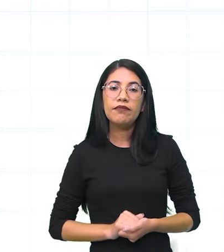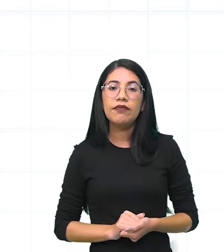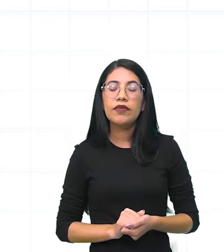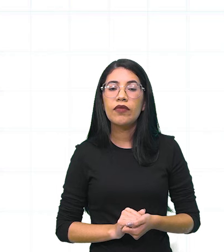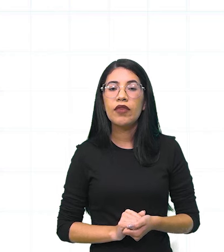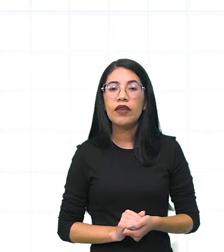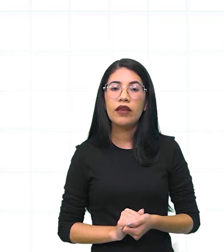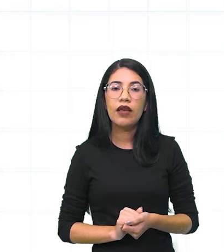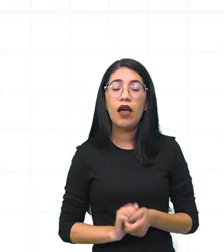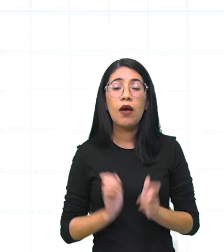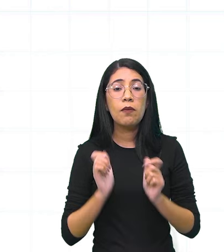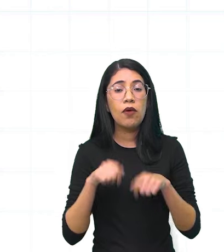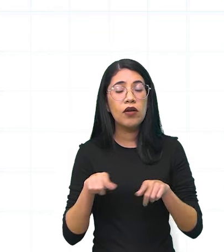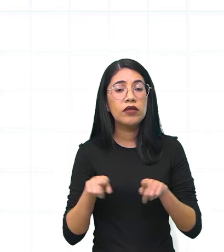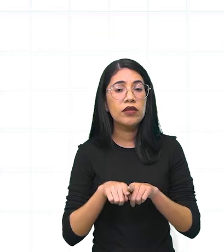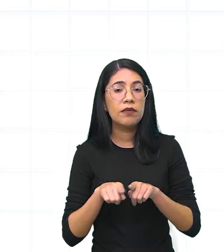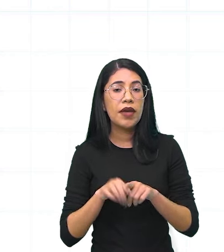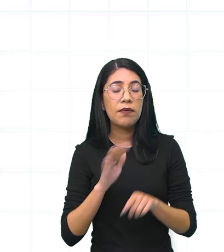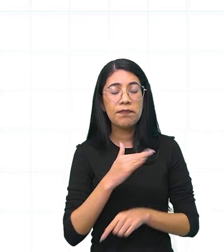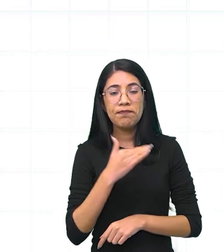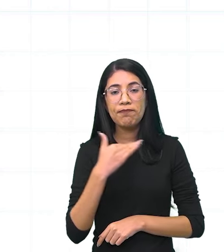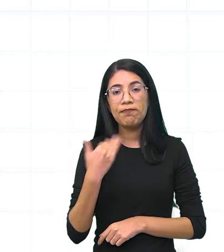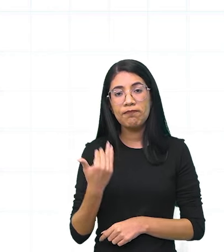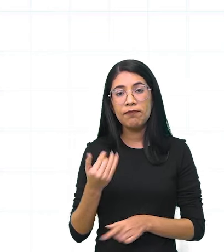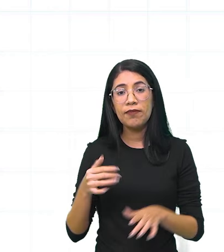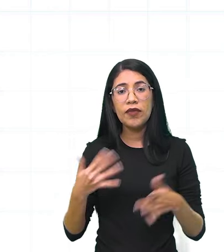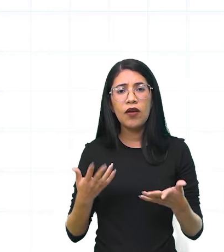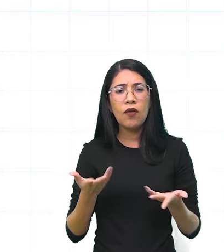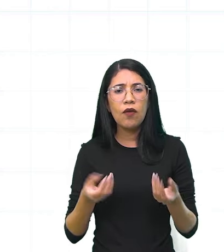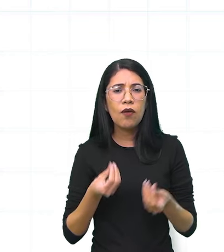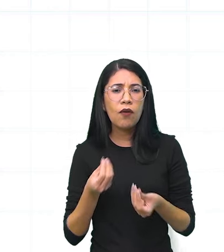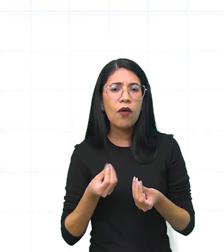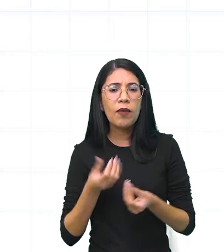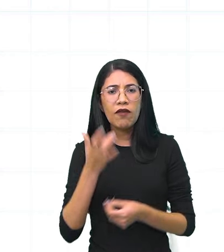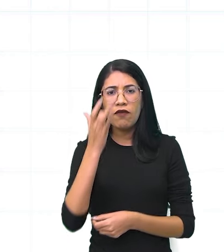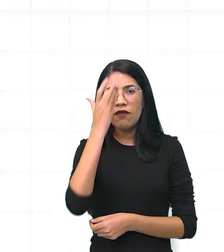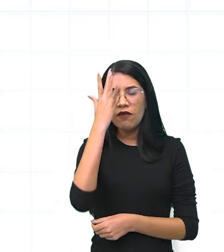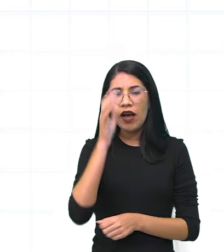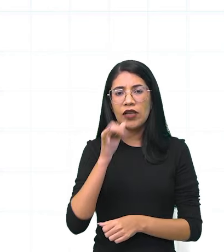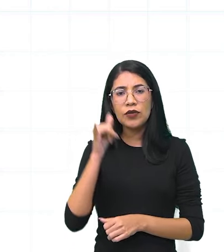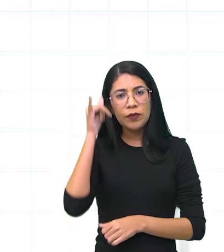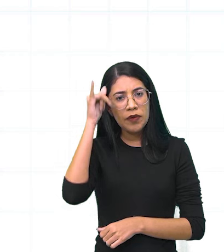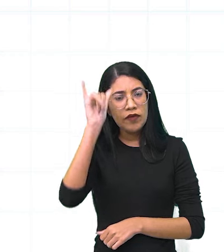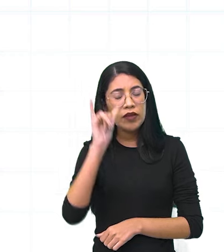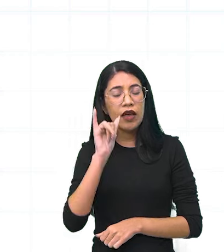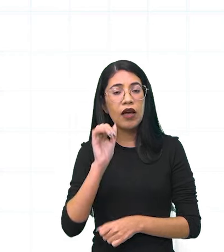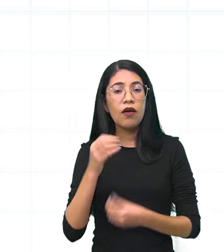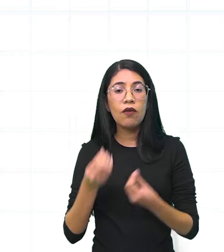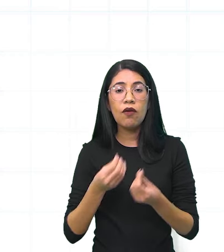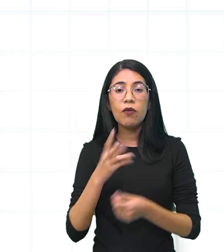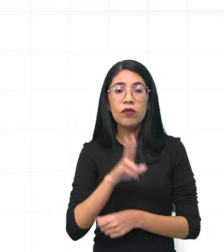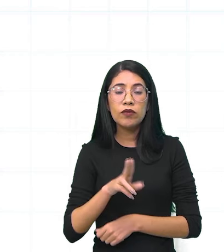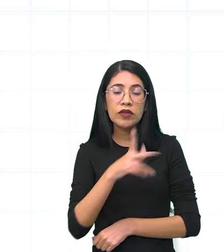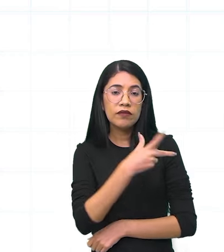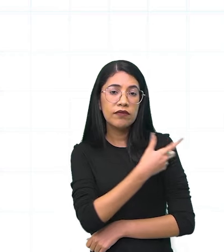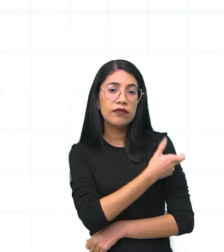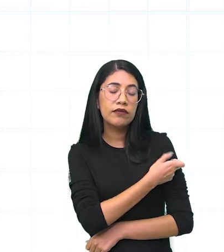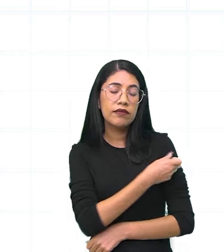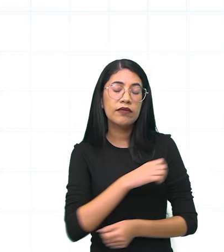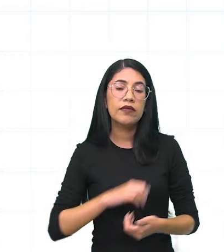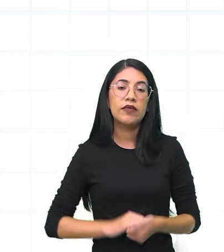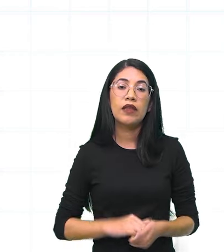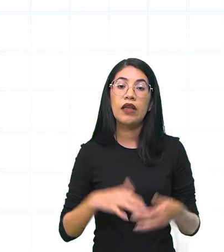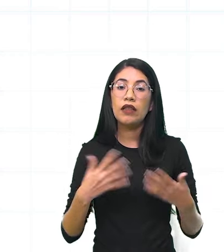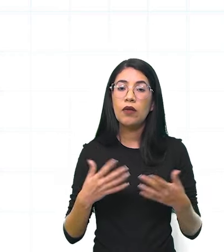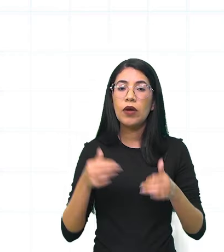adeus nos livre, o que é perder a vida. E tu já pensou uma coisa tão fácil que a gente pode se prevenir através da vacina? Então, vamos lá.